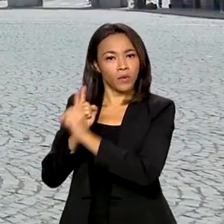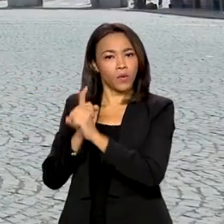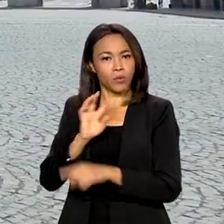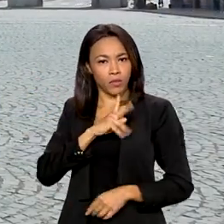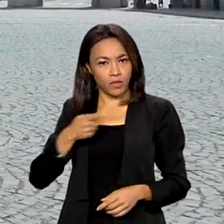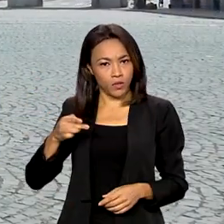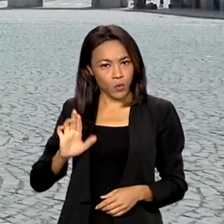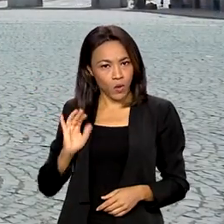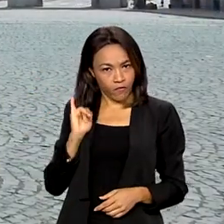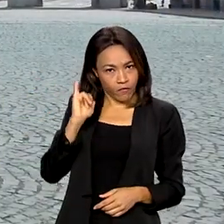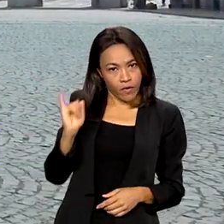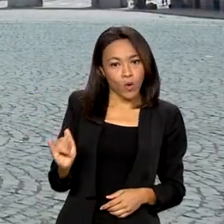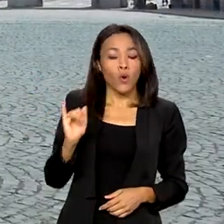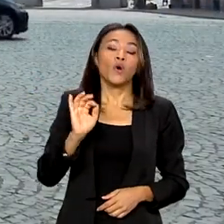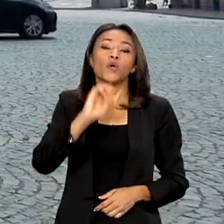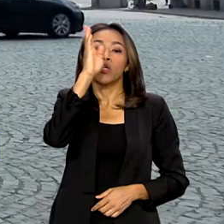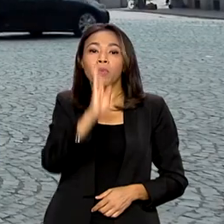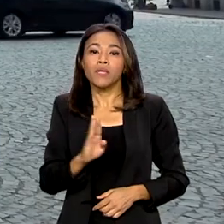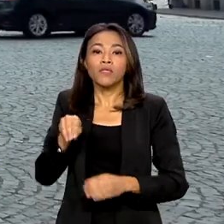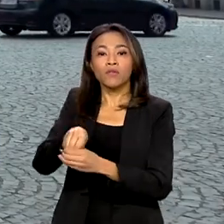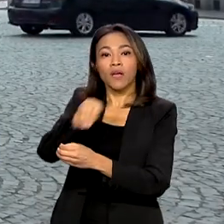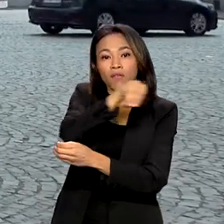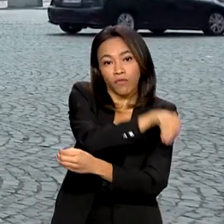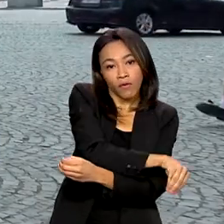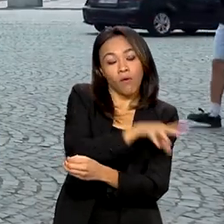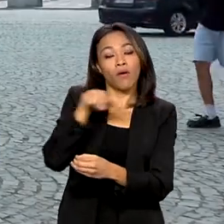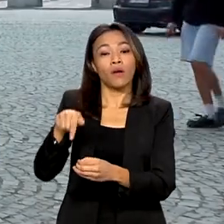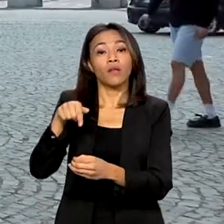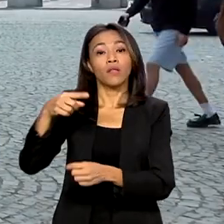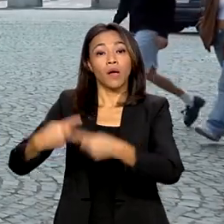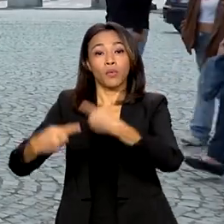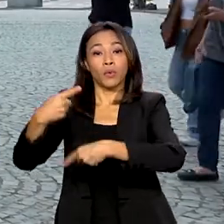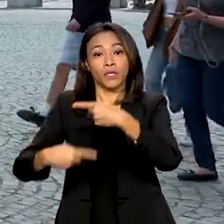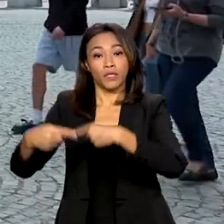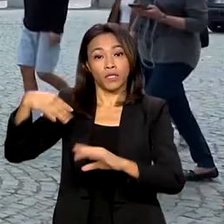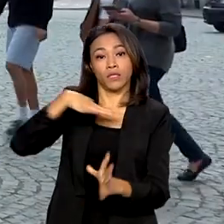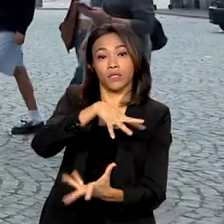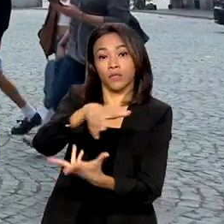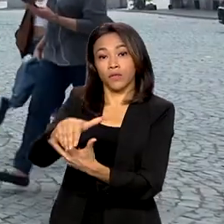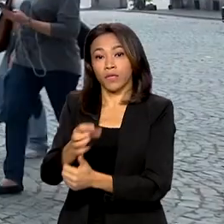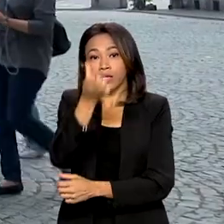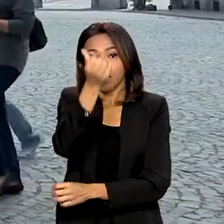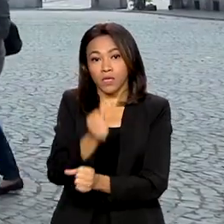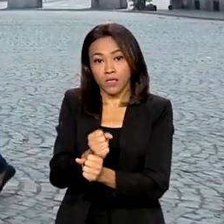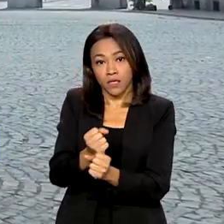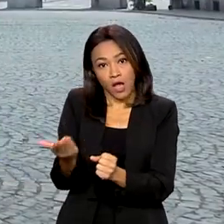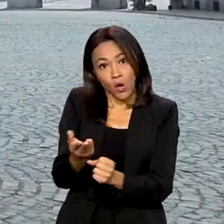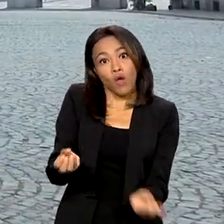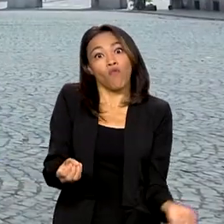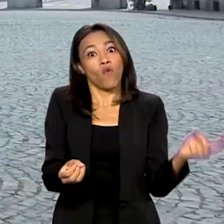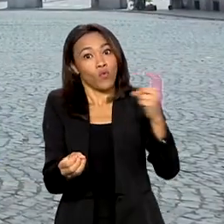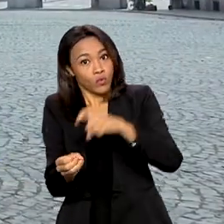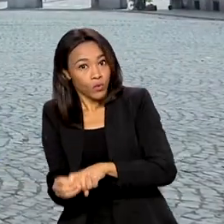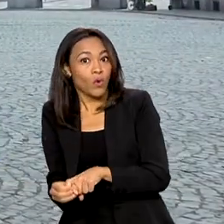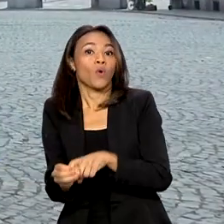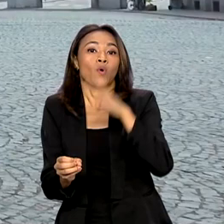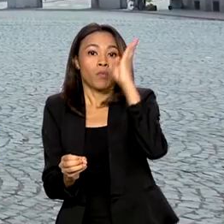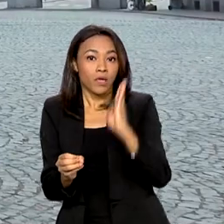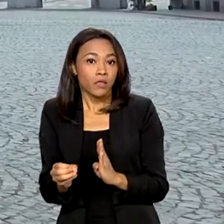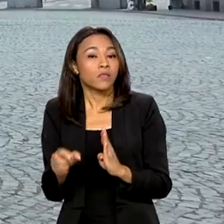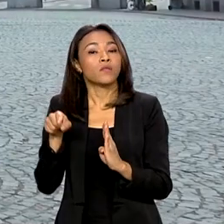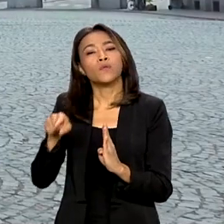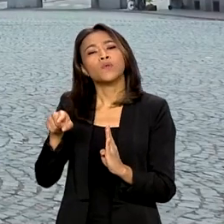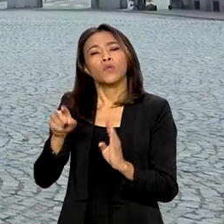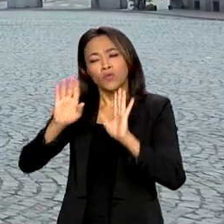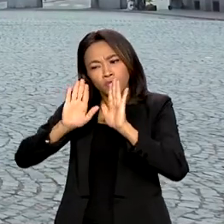disse que o Brasil está afastado, ausente da política internacional, há seis anos. E que agora está de volta para retomar um protagonismo de